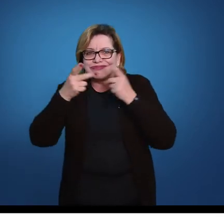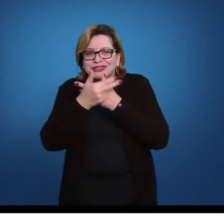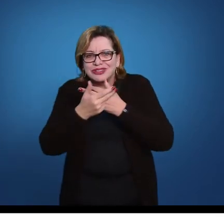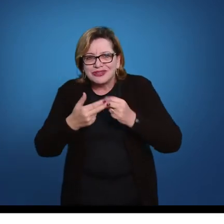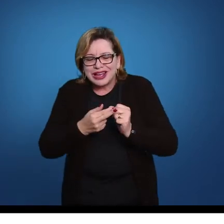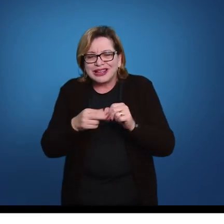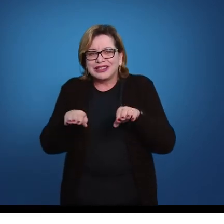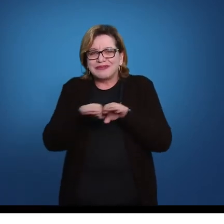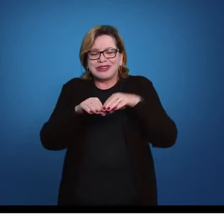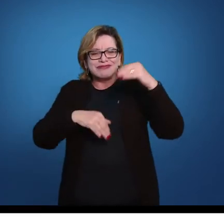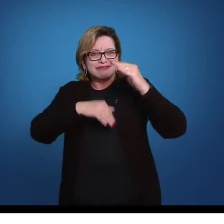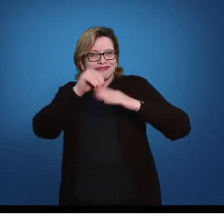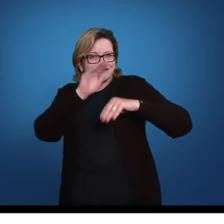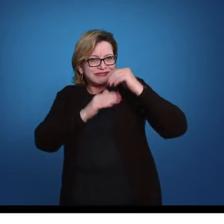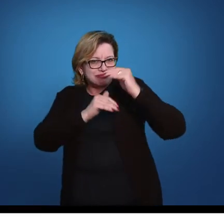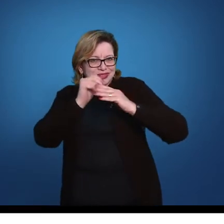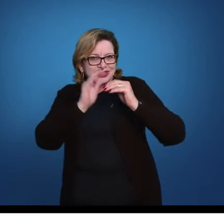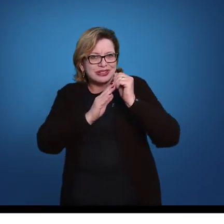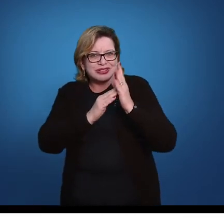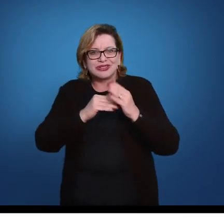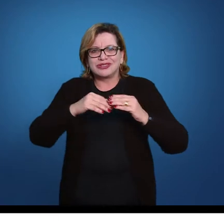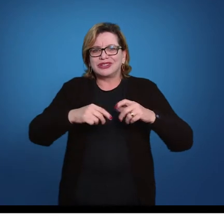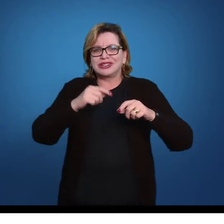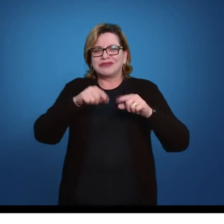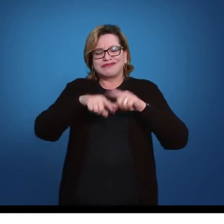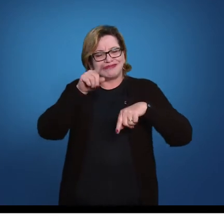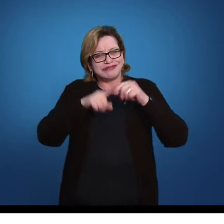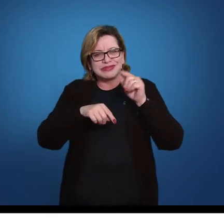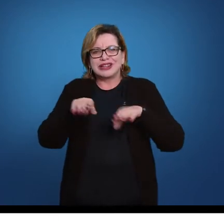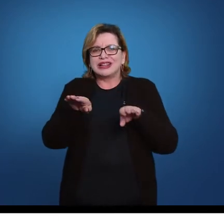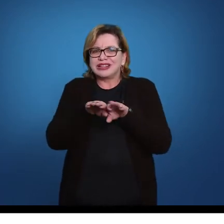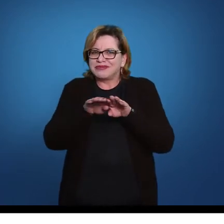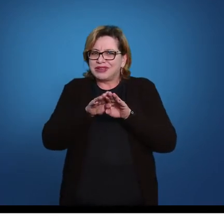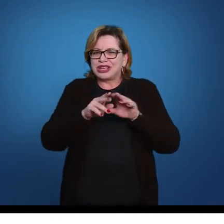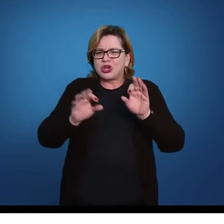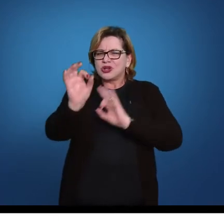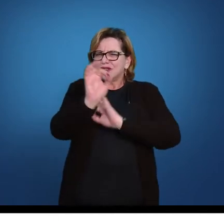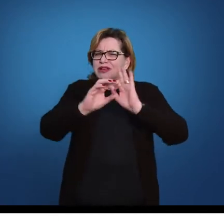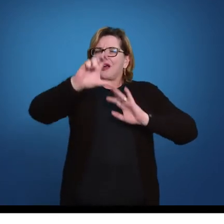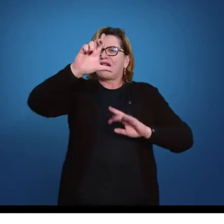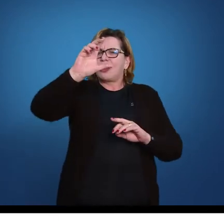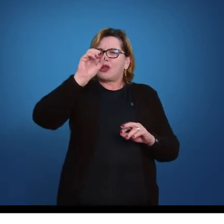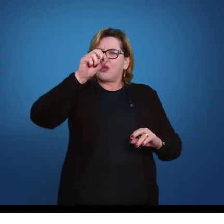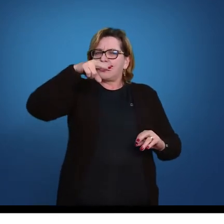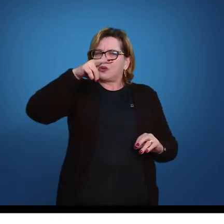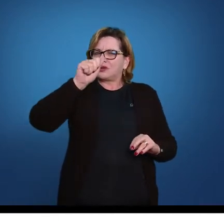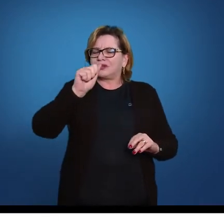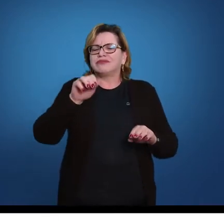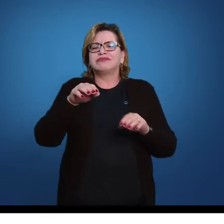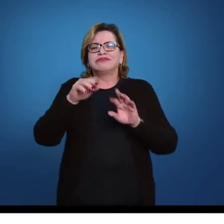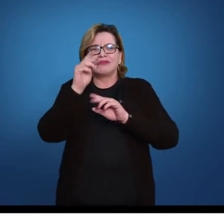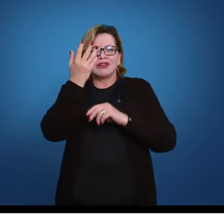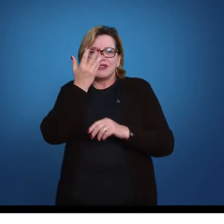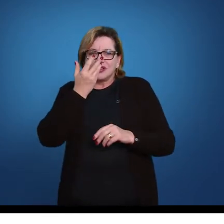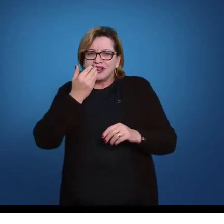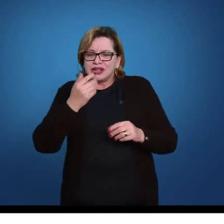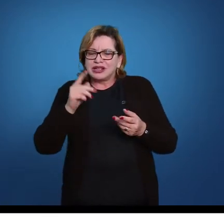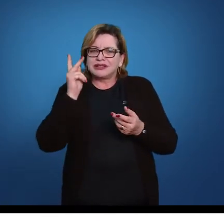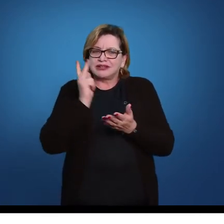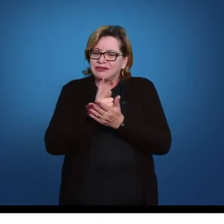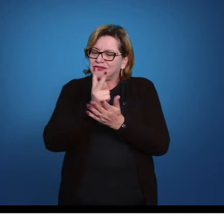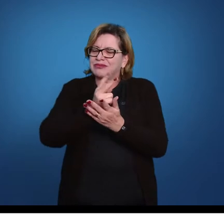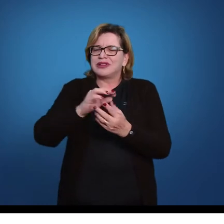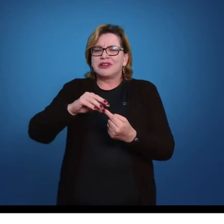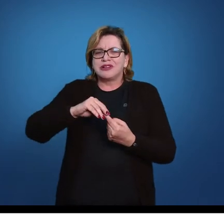criar, construir e reformar seus próprios equipamentos. Então, a criança, ela sempre foi um elemento central